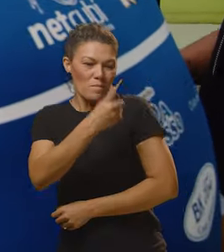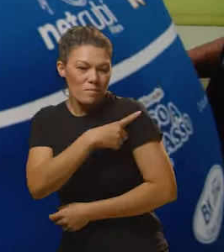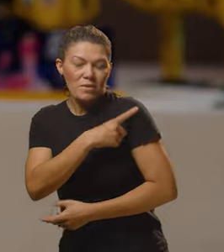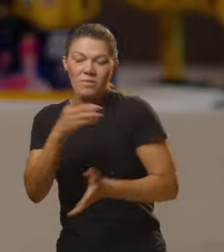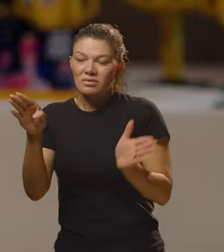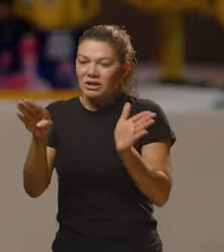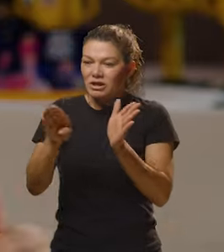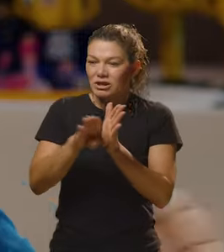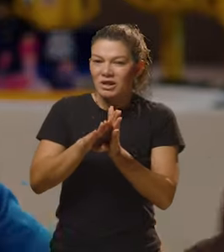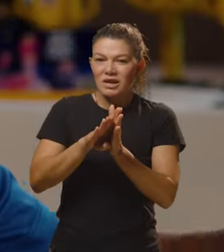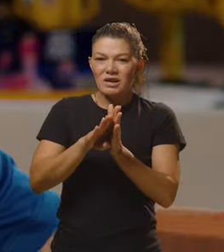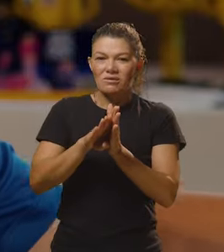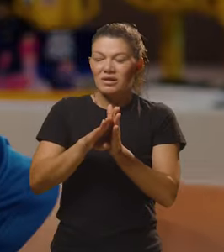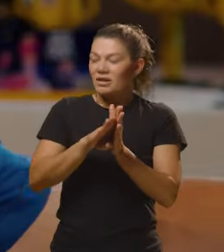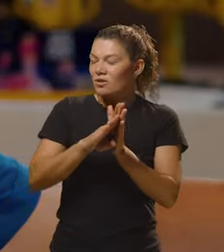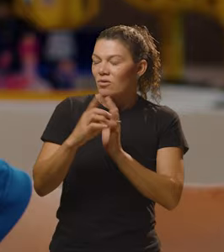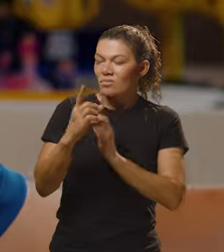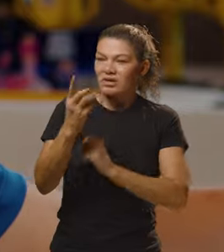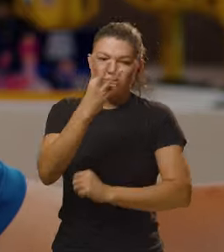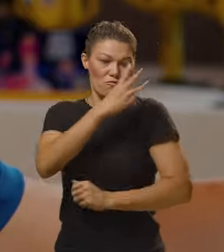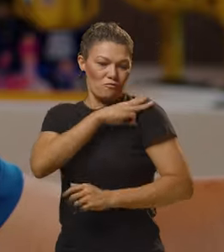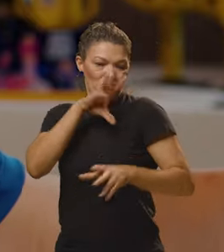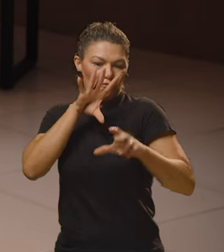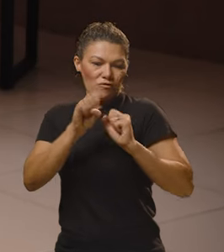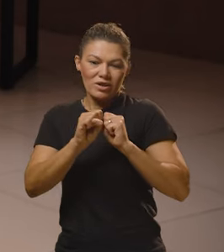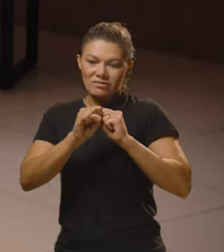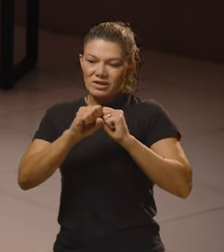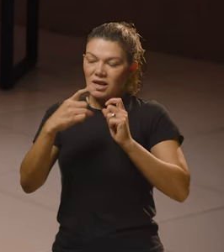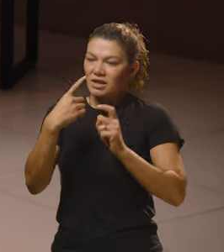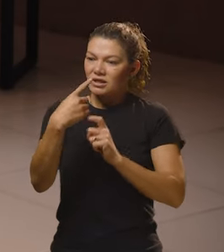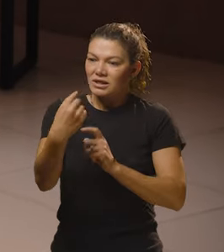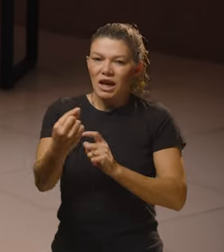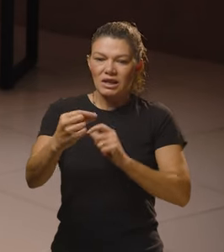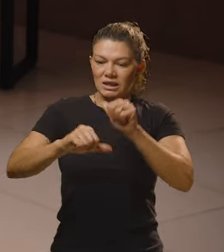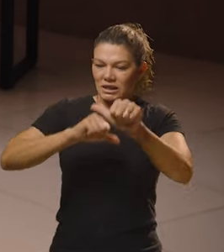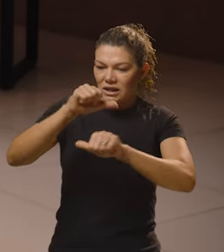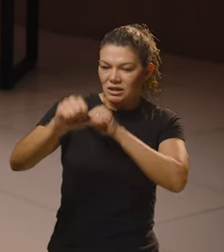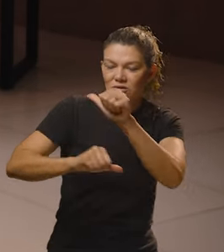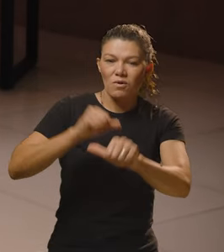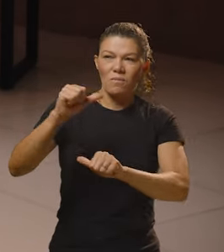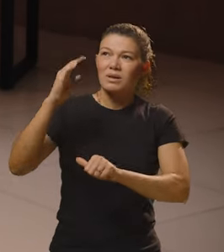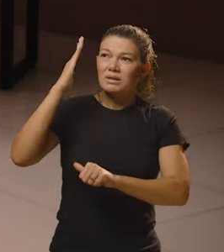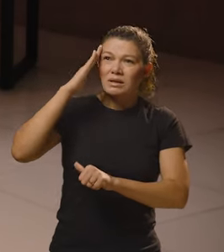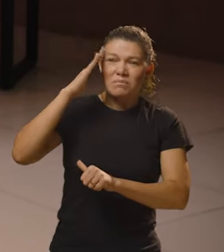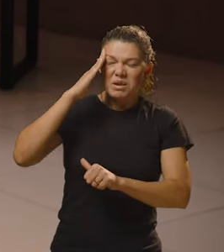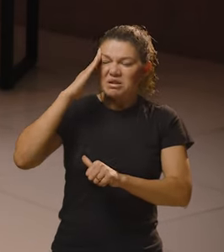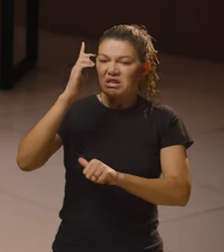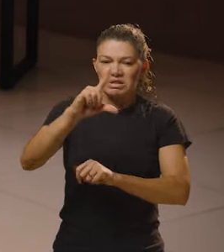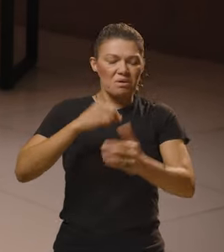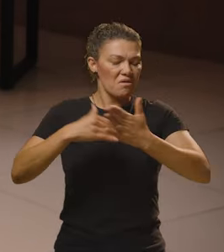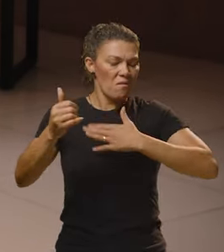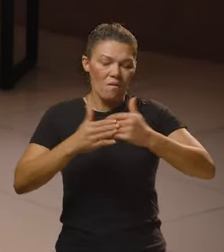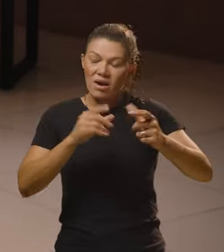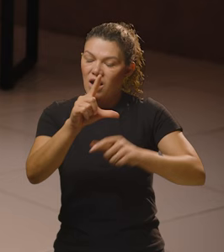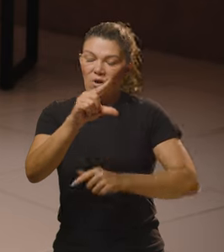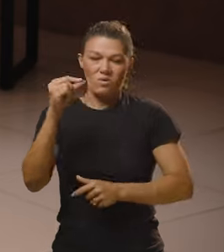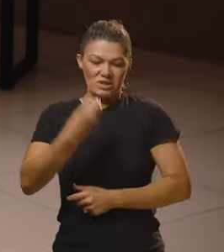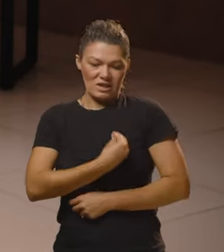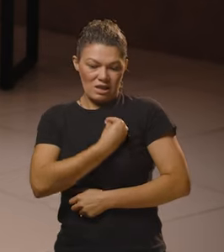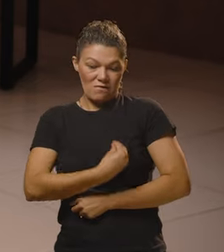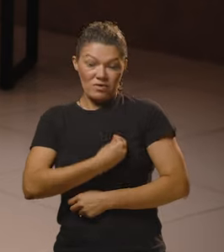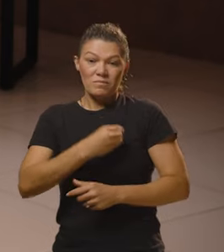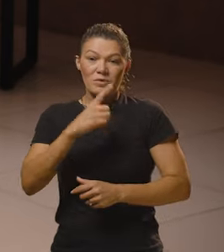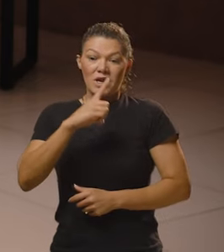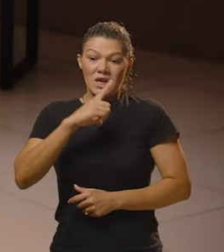mês que eles chegam. E como eles saem transformados. Eles saem sabendo que eles têm uma bagagem e que eles podem ser o que eles quiserem. Porque